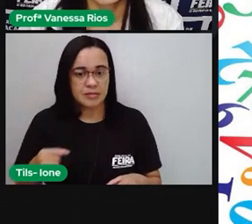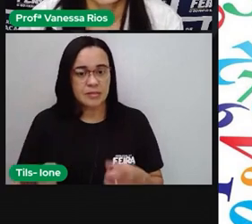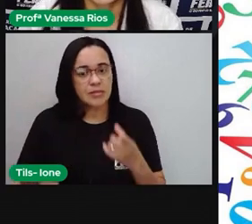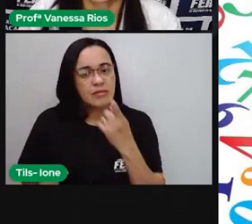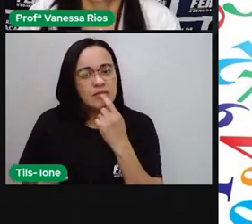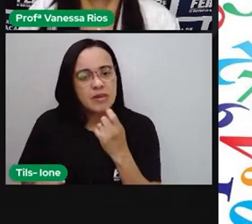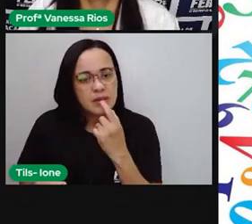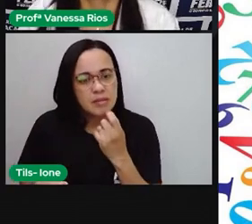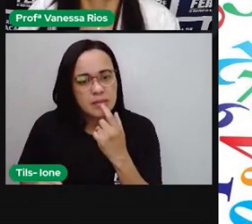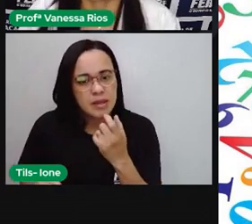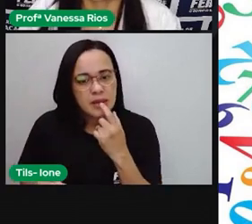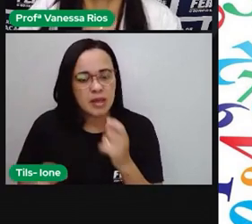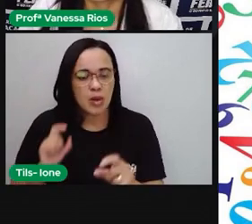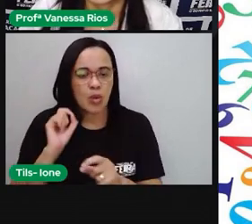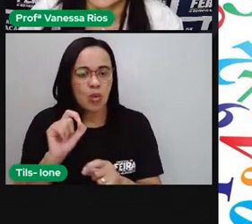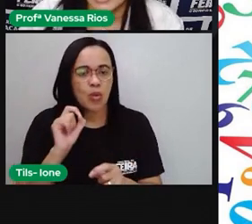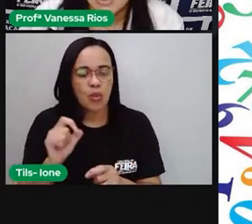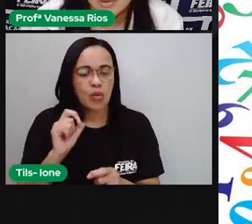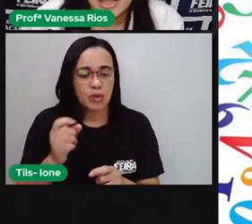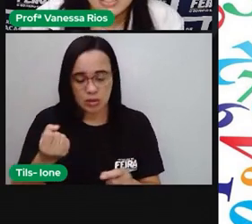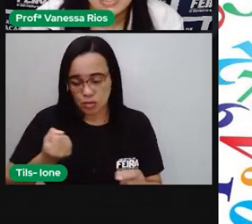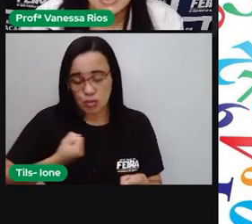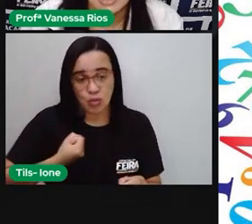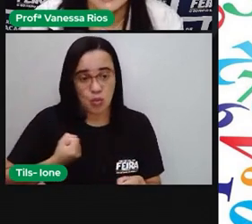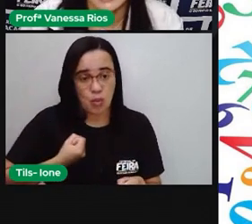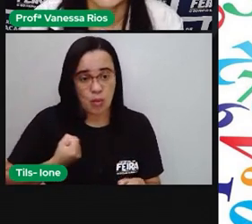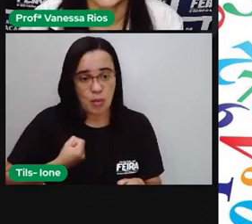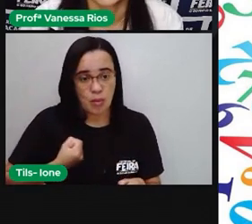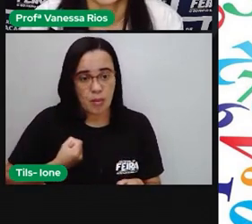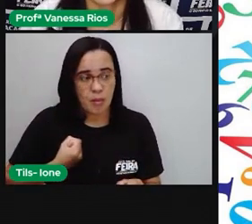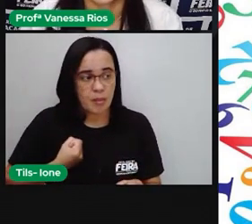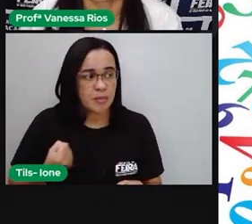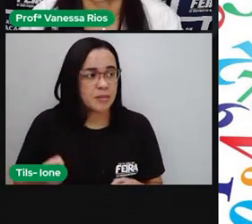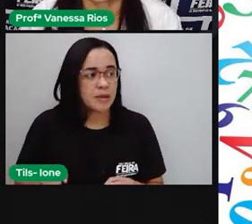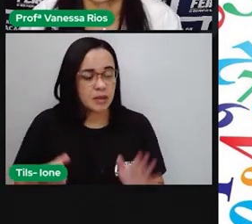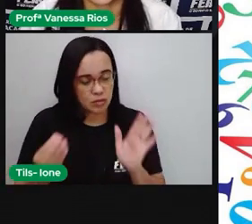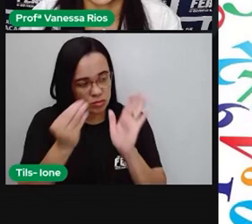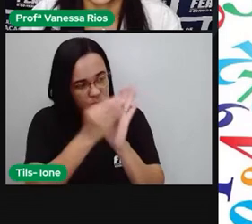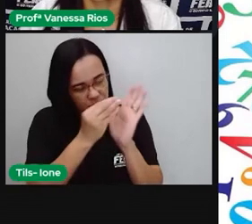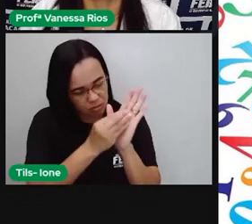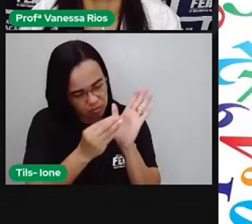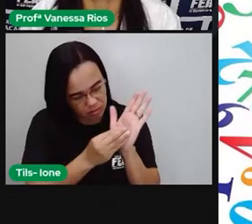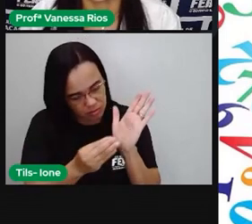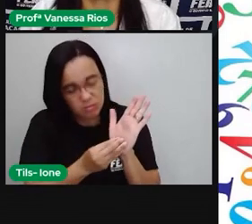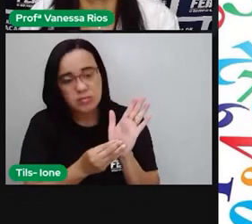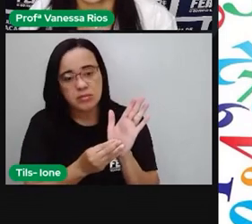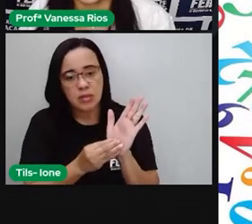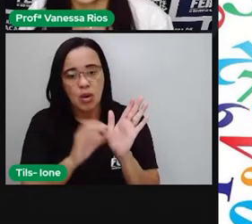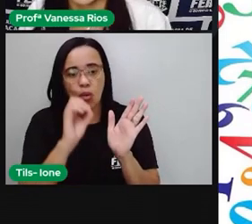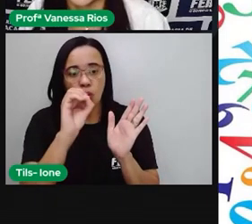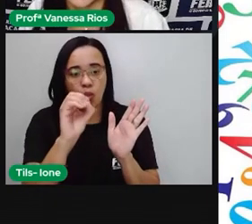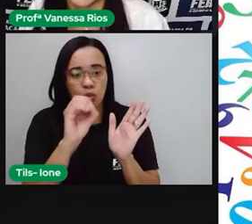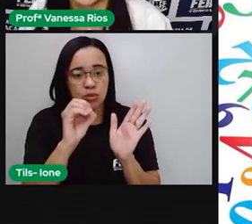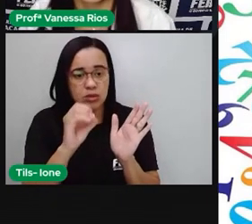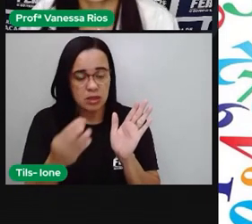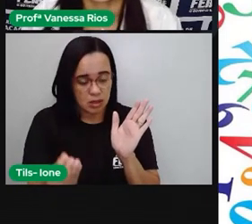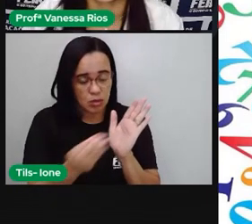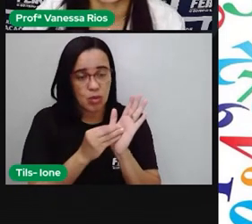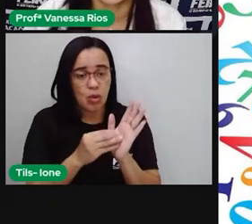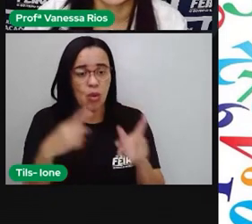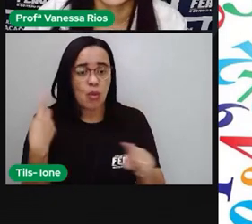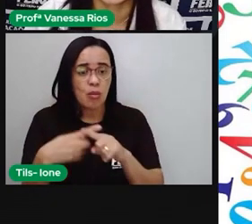porque os números não foram dados, não é? Com esse zero. O zero foi colocado aqui para completar as casas, né?